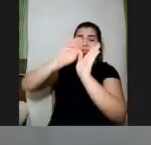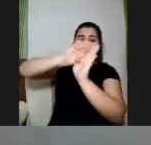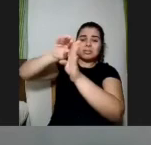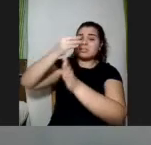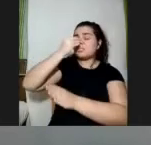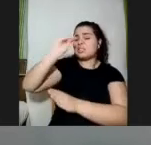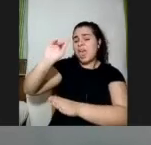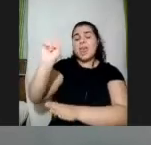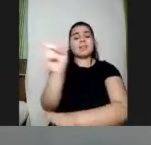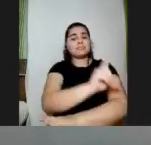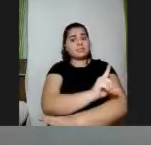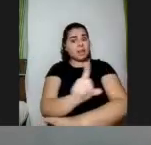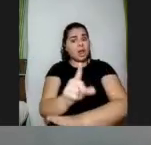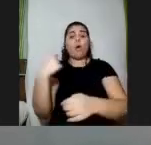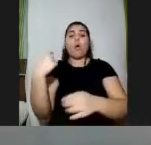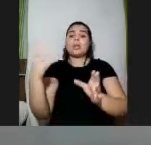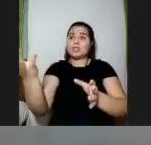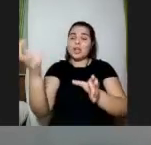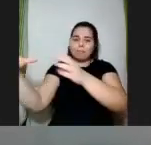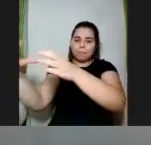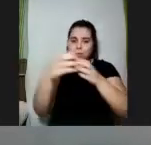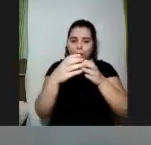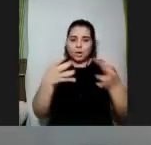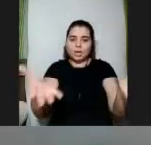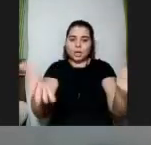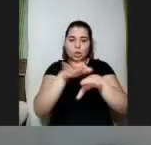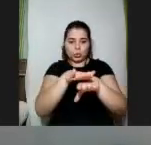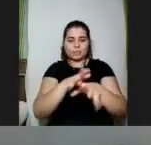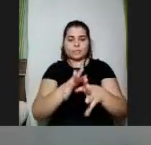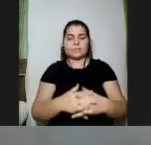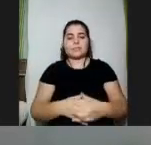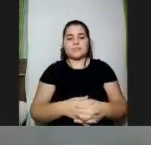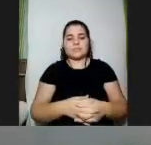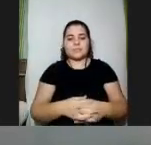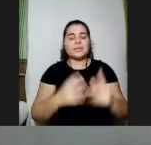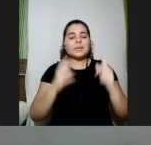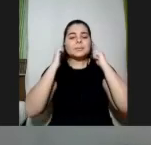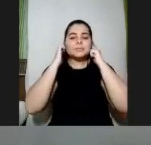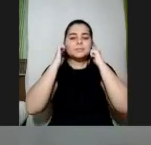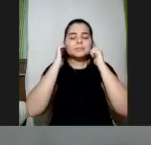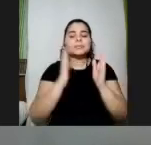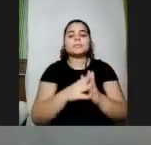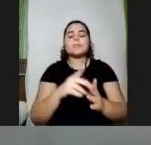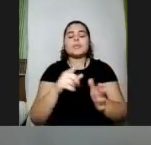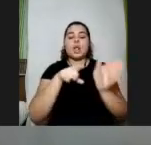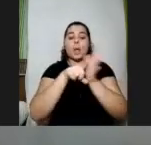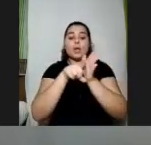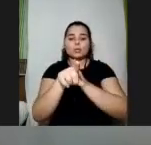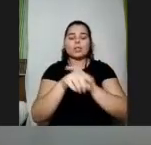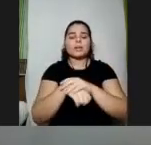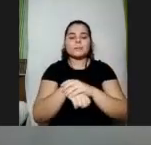gente não está aqui para isso a gente está para incluir todo mundo é isso tem mais uma pergunta diga lá Maria